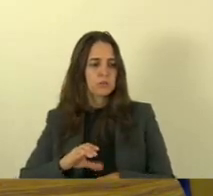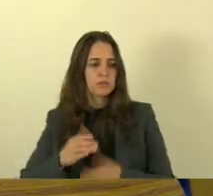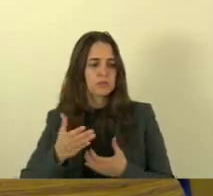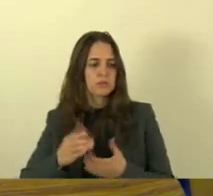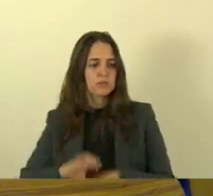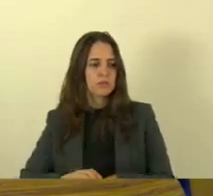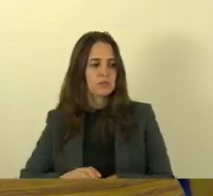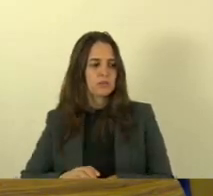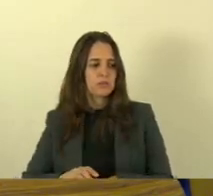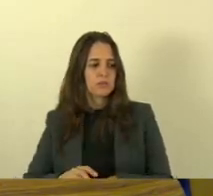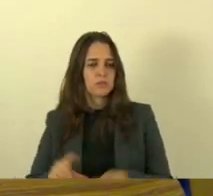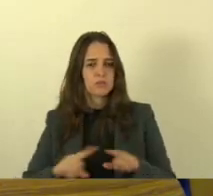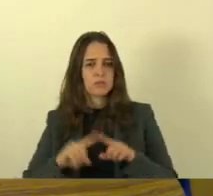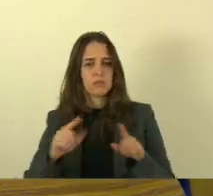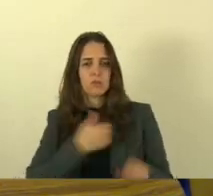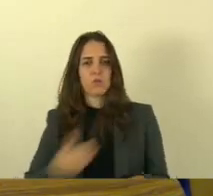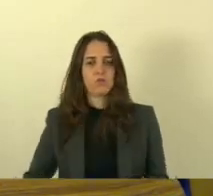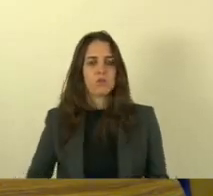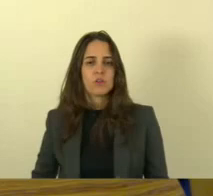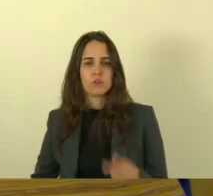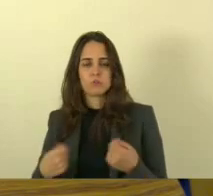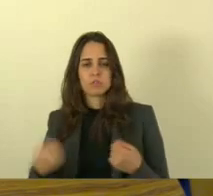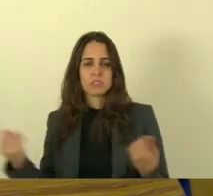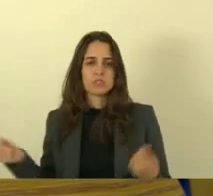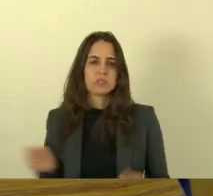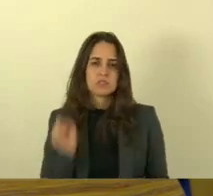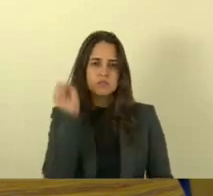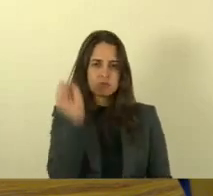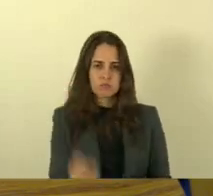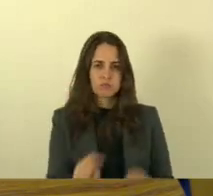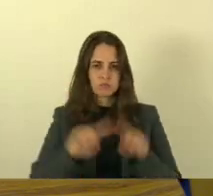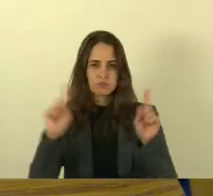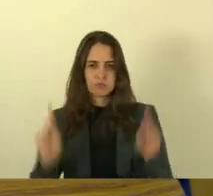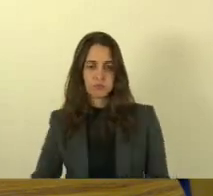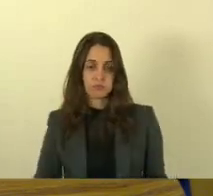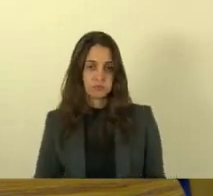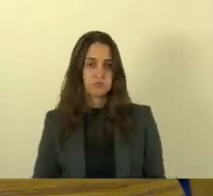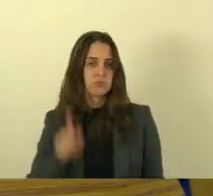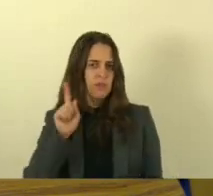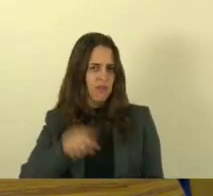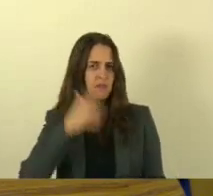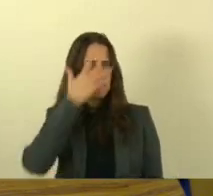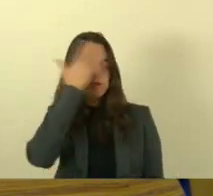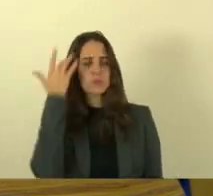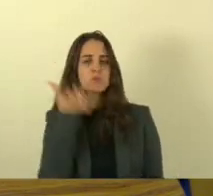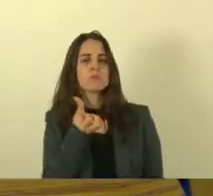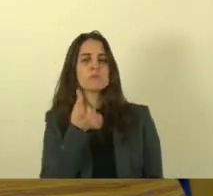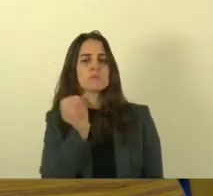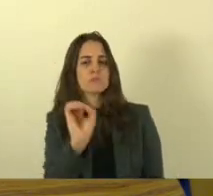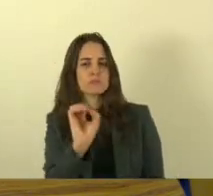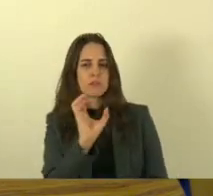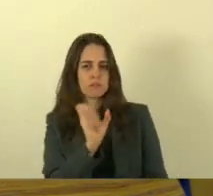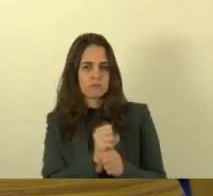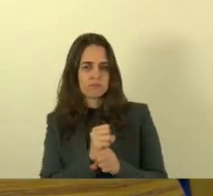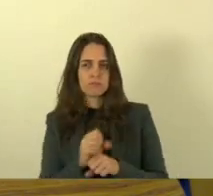nomear essas pessoas e são 60 pessoas que